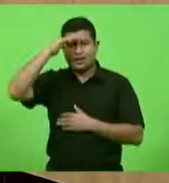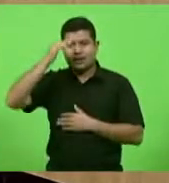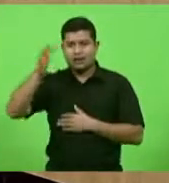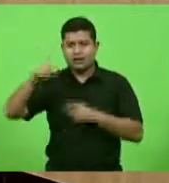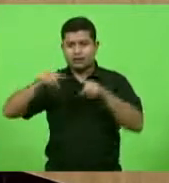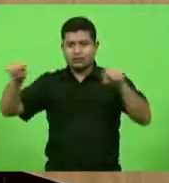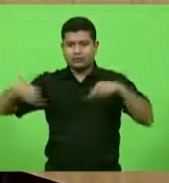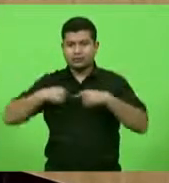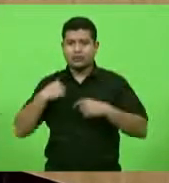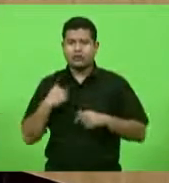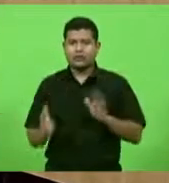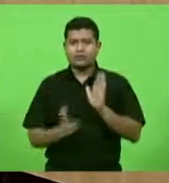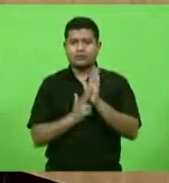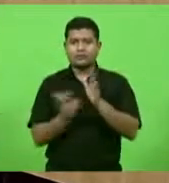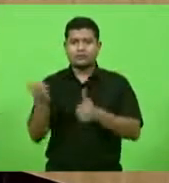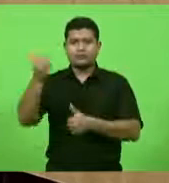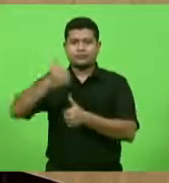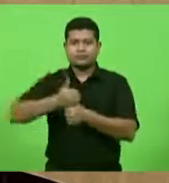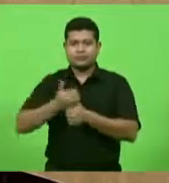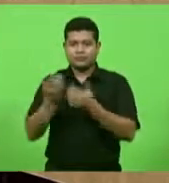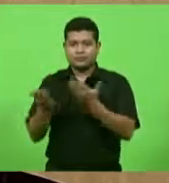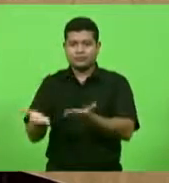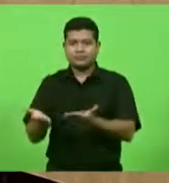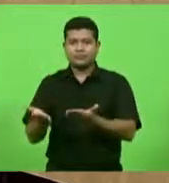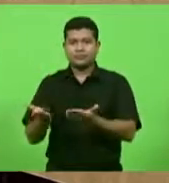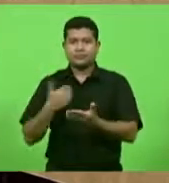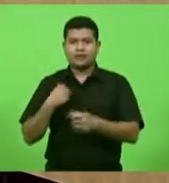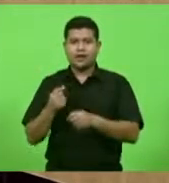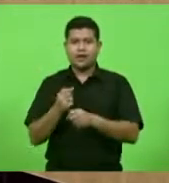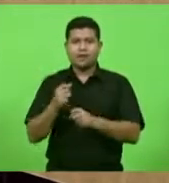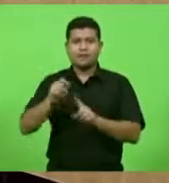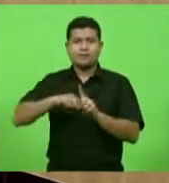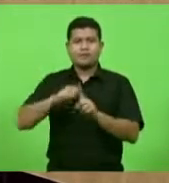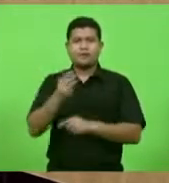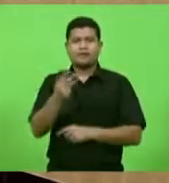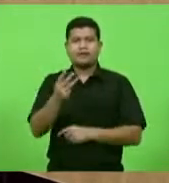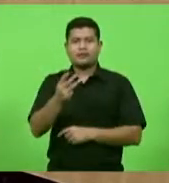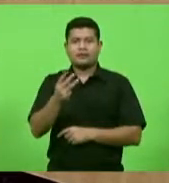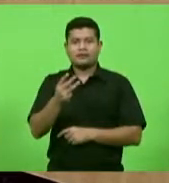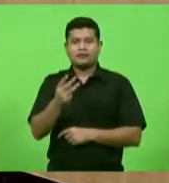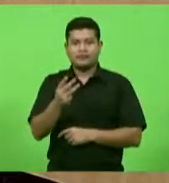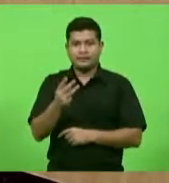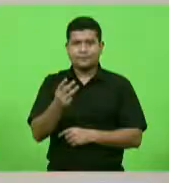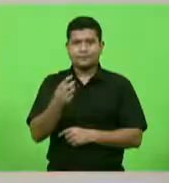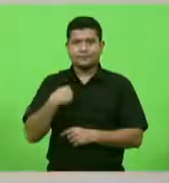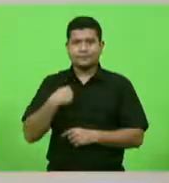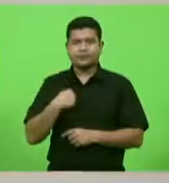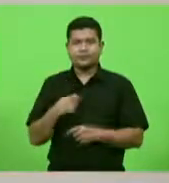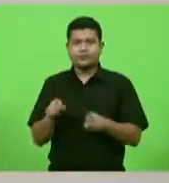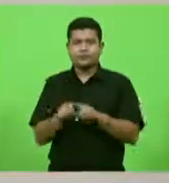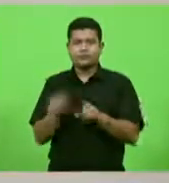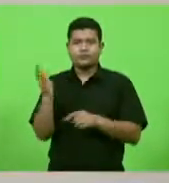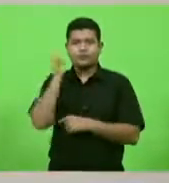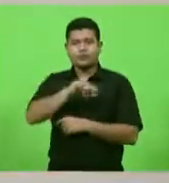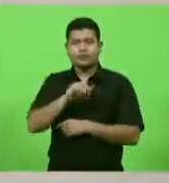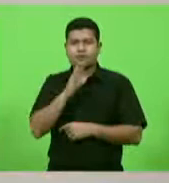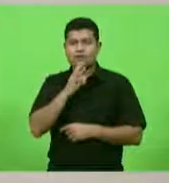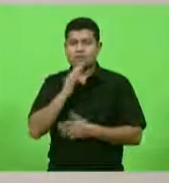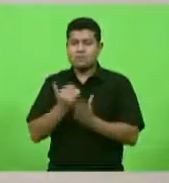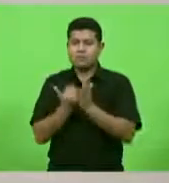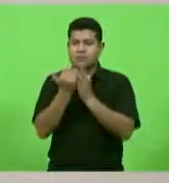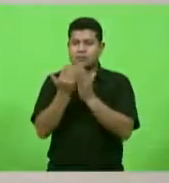assumi como suplente por três meses e é onde eu conheci um pouquinho mais o deputado Jean.